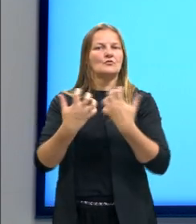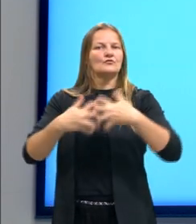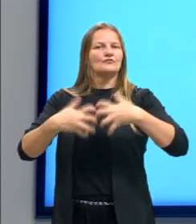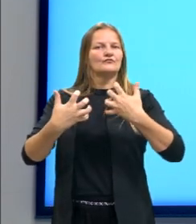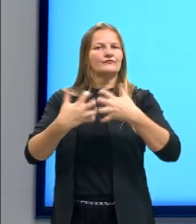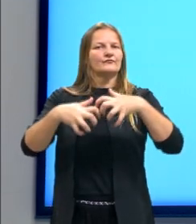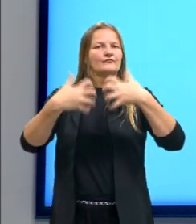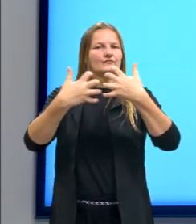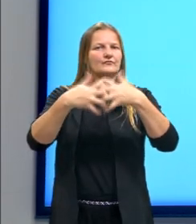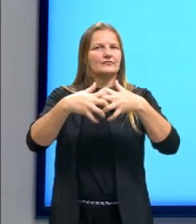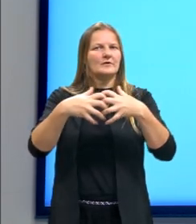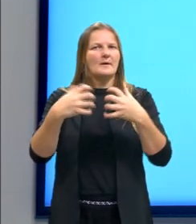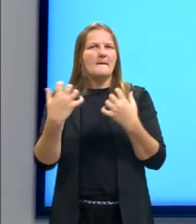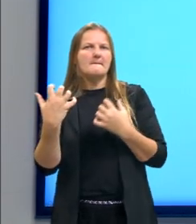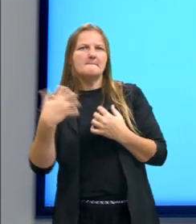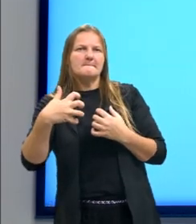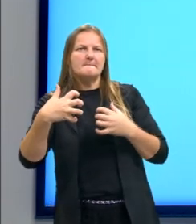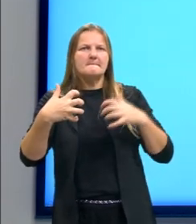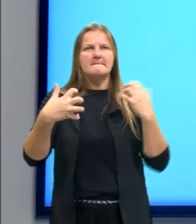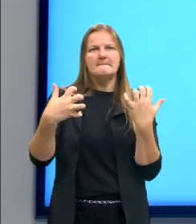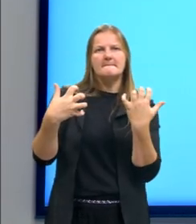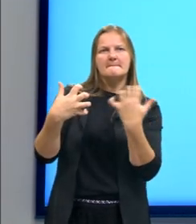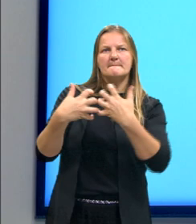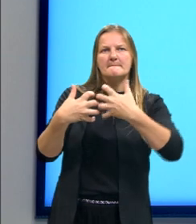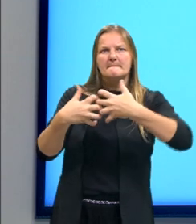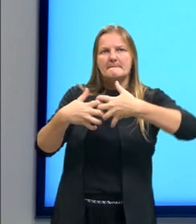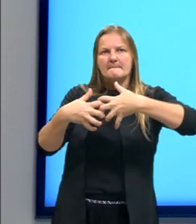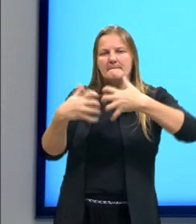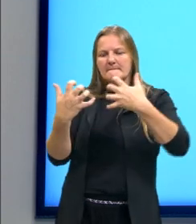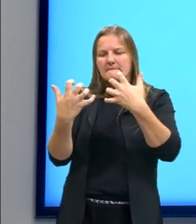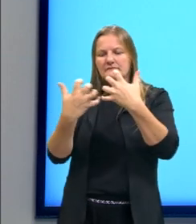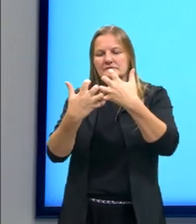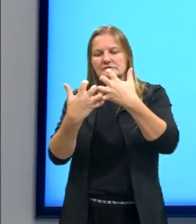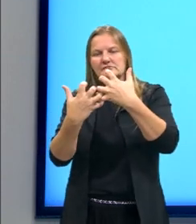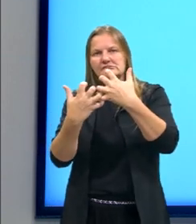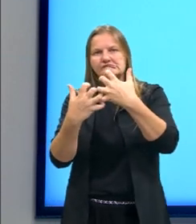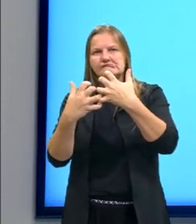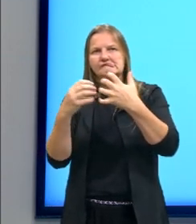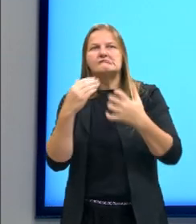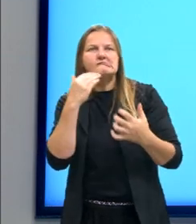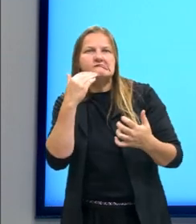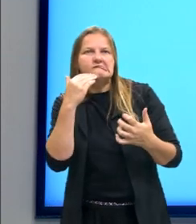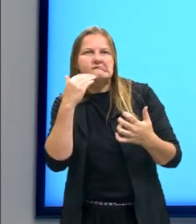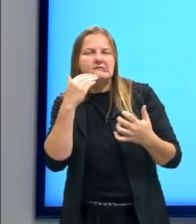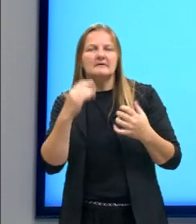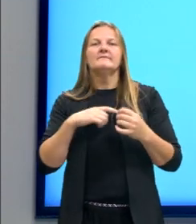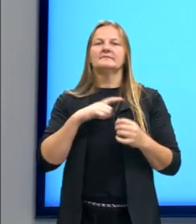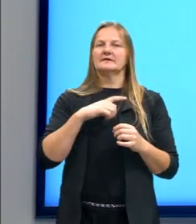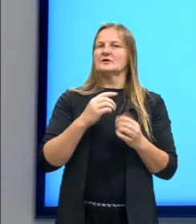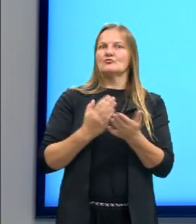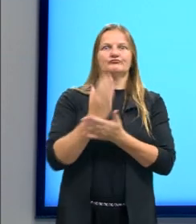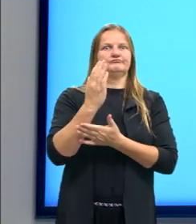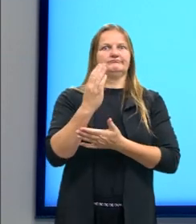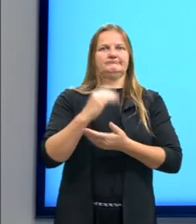engrenagem tem um detalhezinho, se um detalhezinho não funciona, a engrenagem toda para.